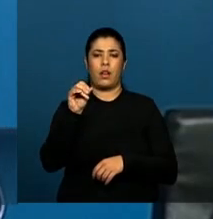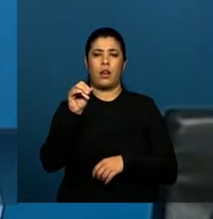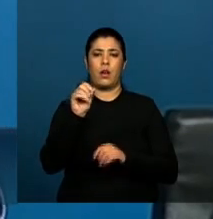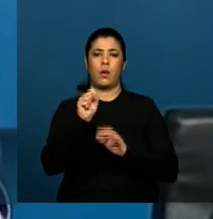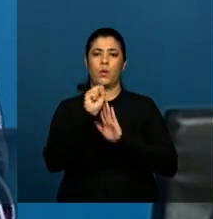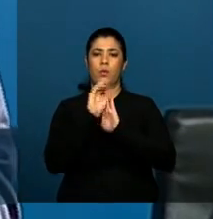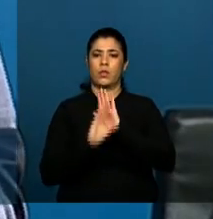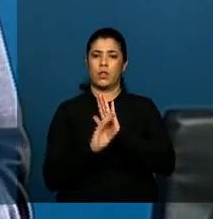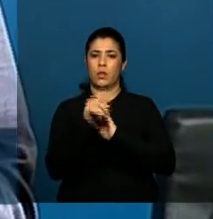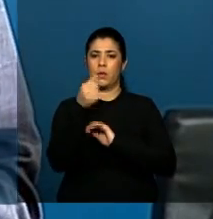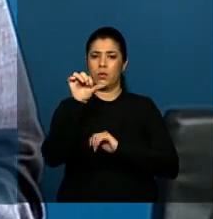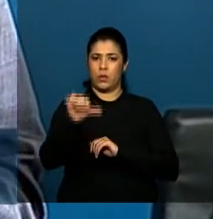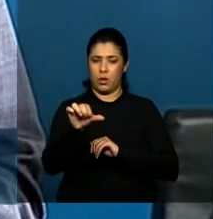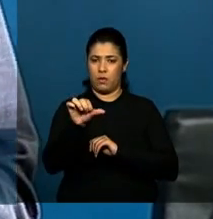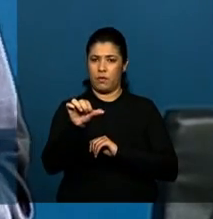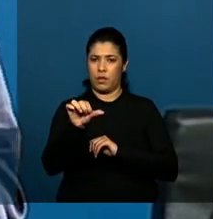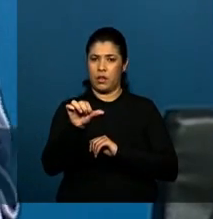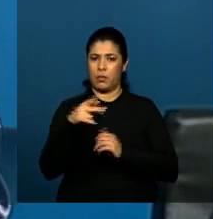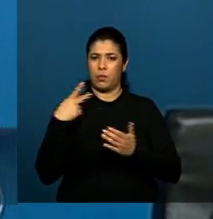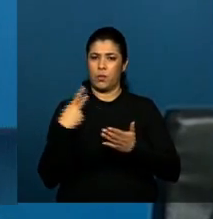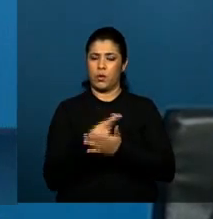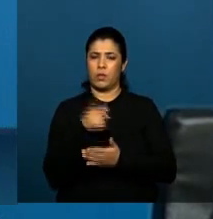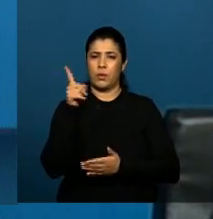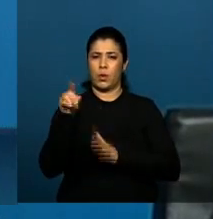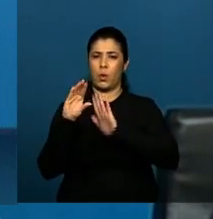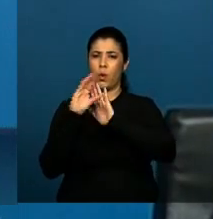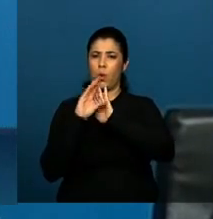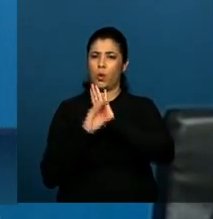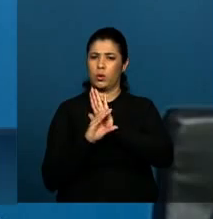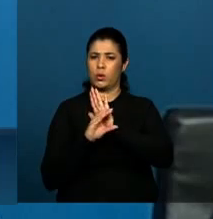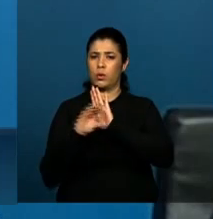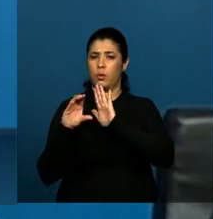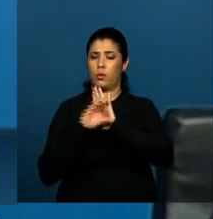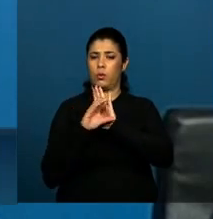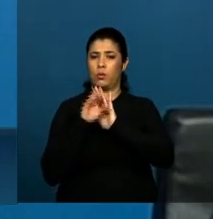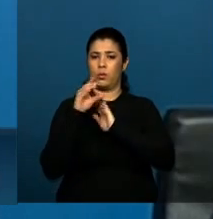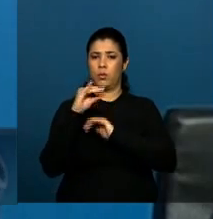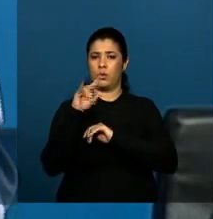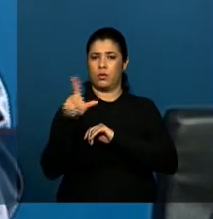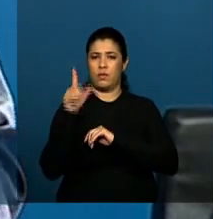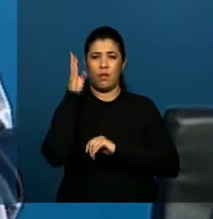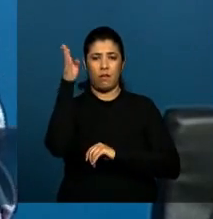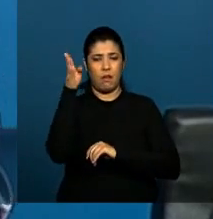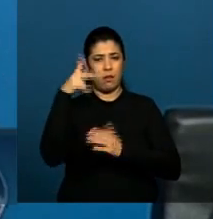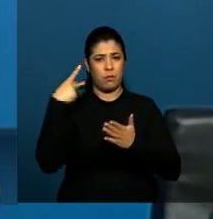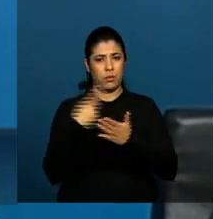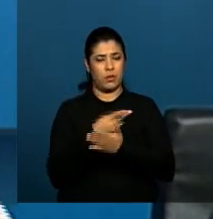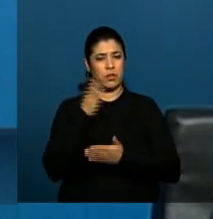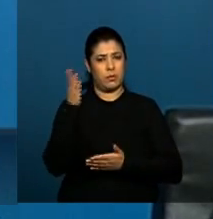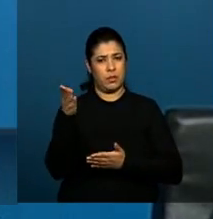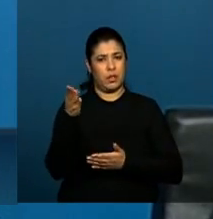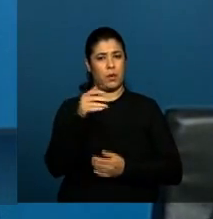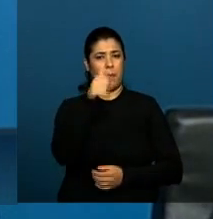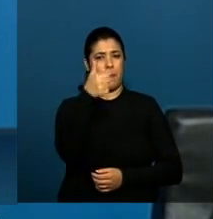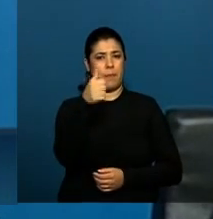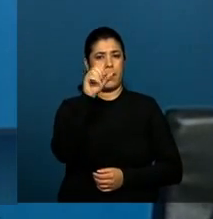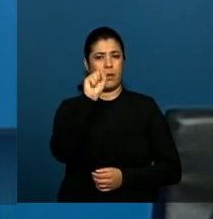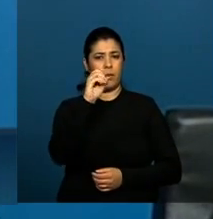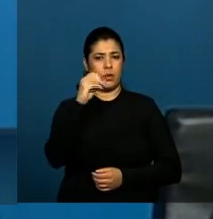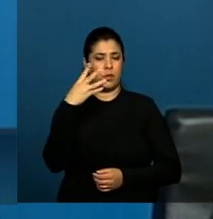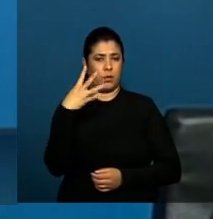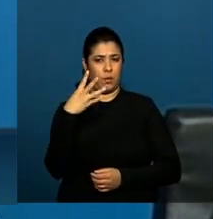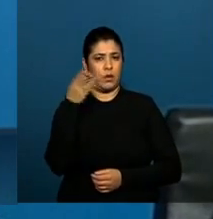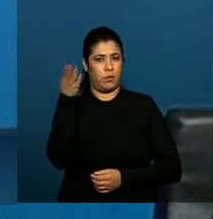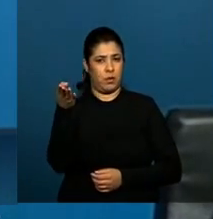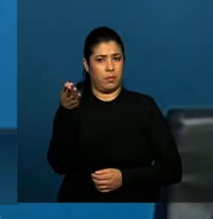Ele dizia que a aprovação do Código Civil ou a entrada em vigor do Código Civil de 1804